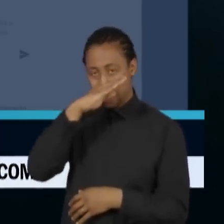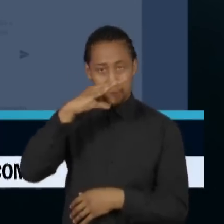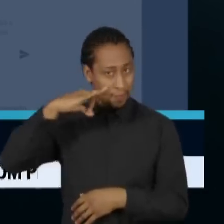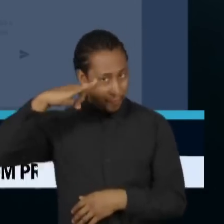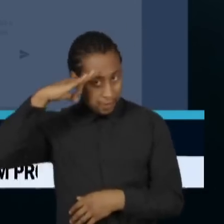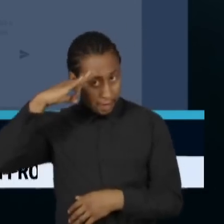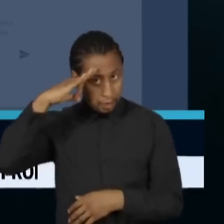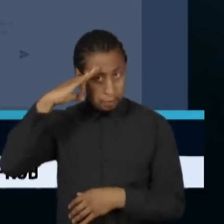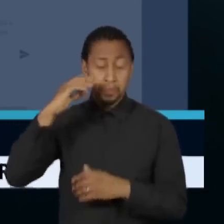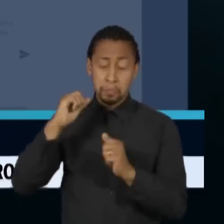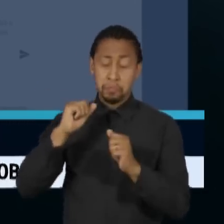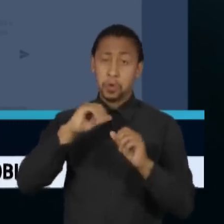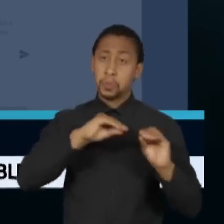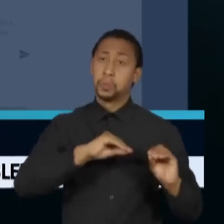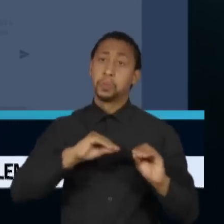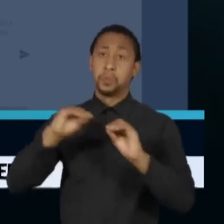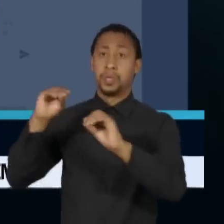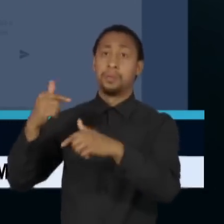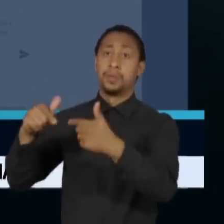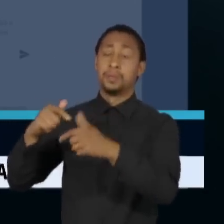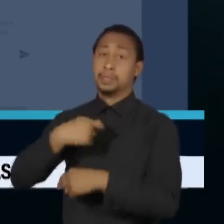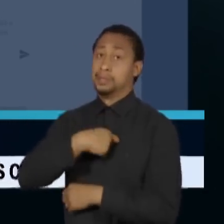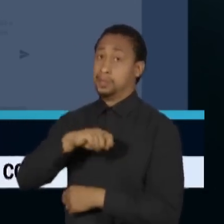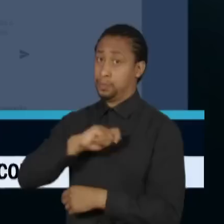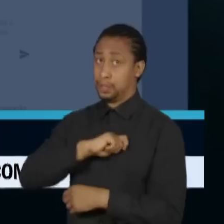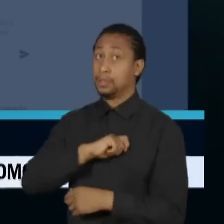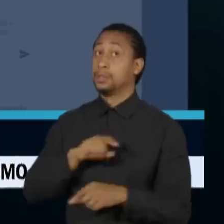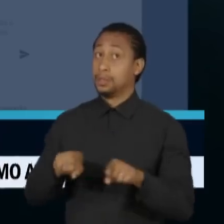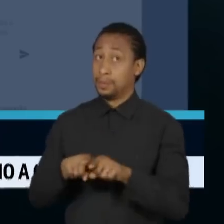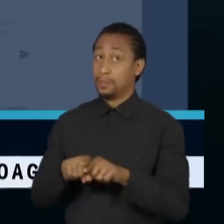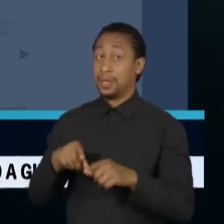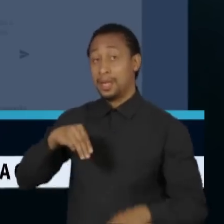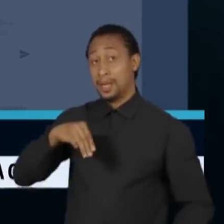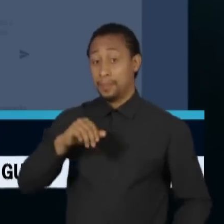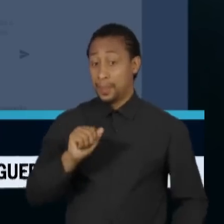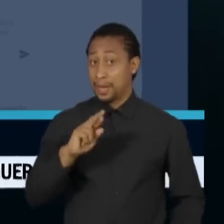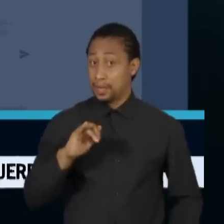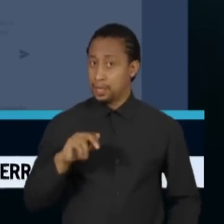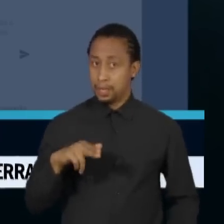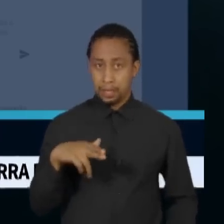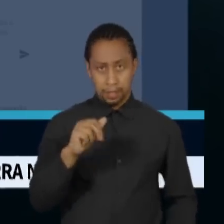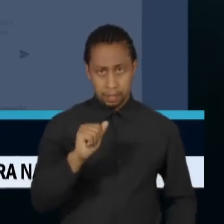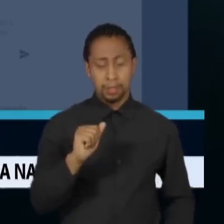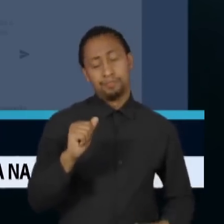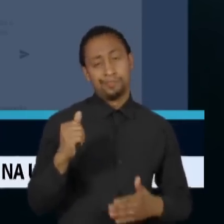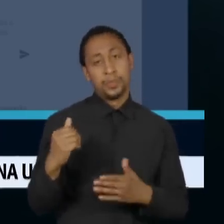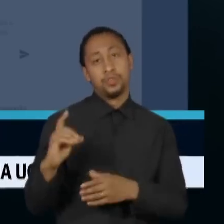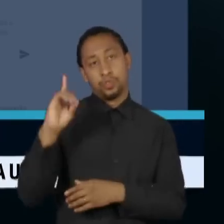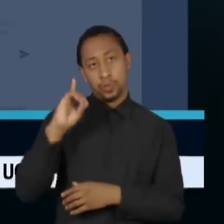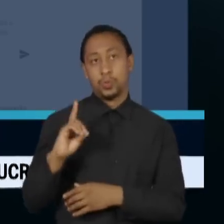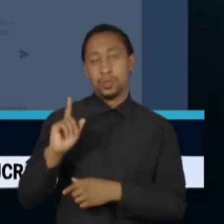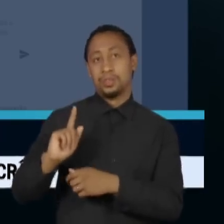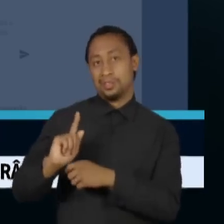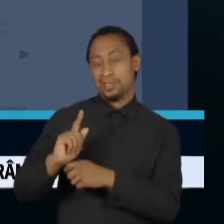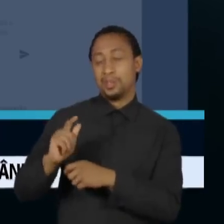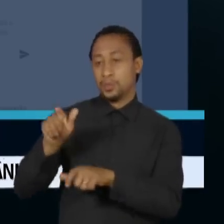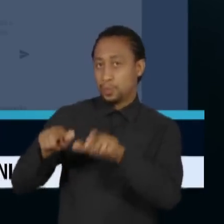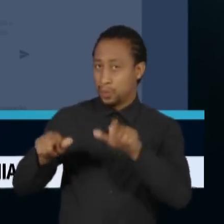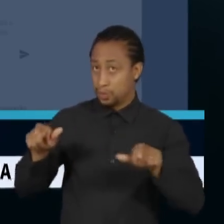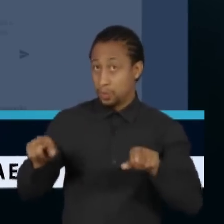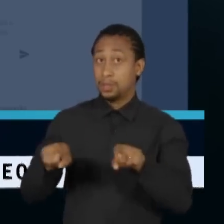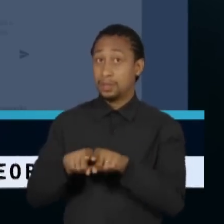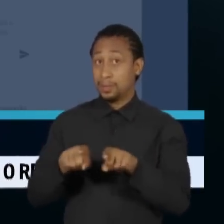ser enviado à Espanha. A delegada Mariana Paranhos Calderon, da Diretoria de Gestão de Pessoal, e o delegado Alessandro